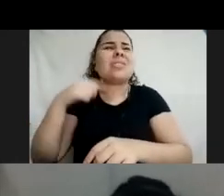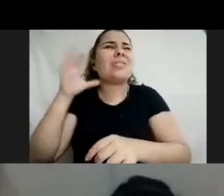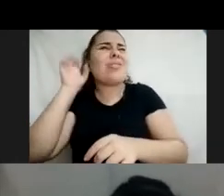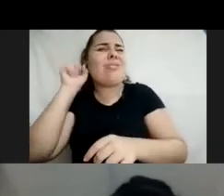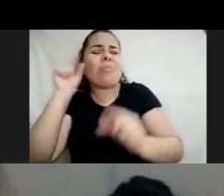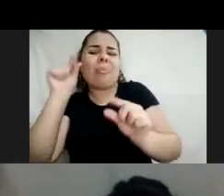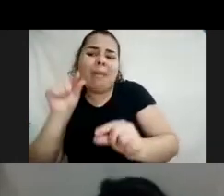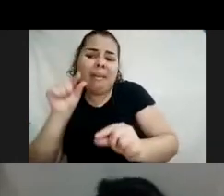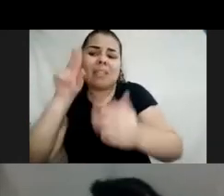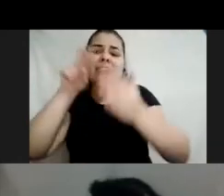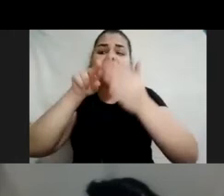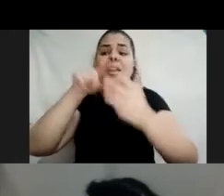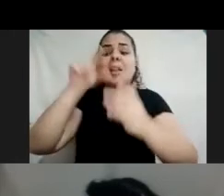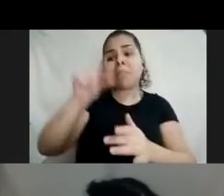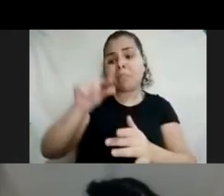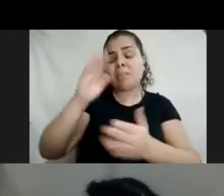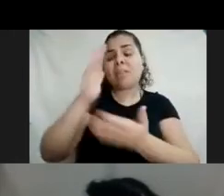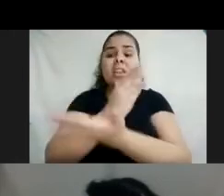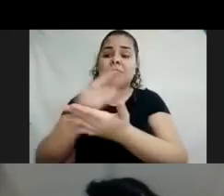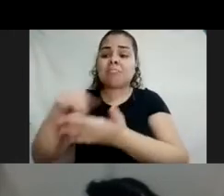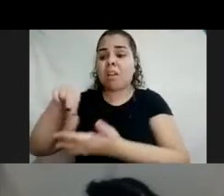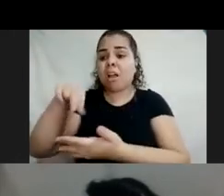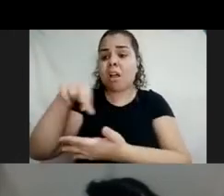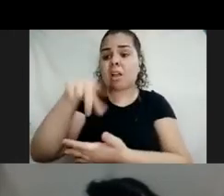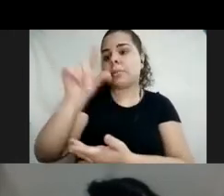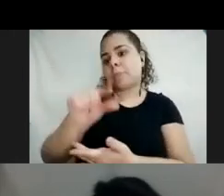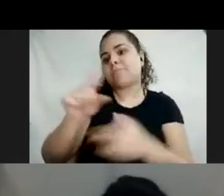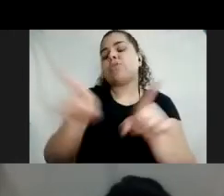bem e nem caminhar tão bem. Então, a gente precisa